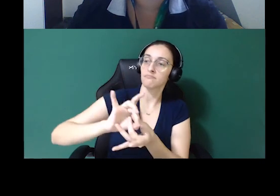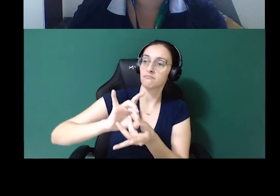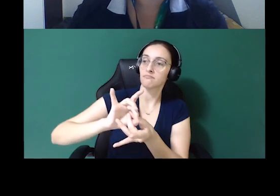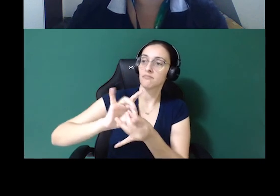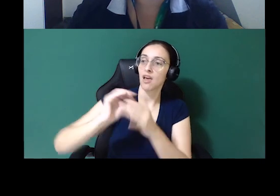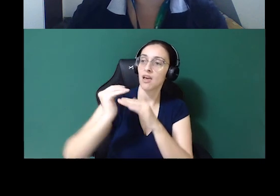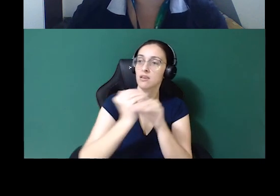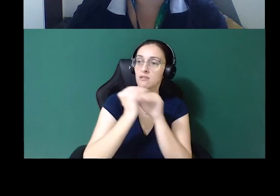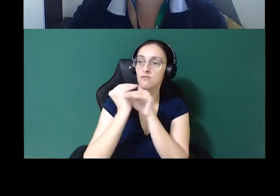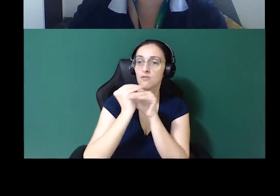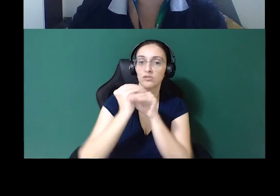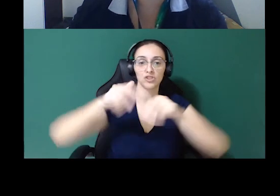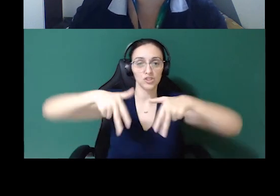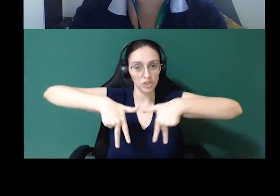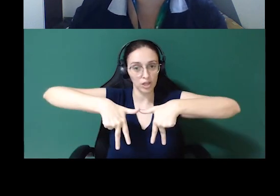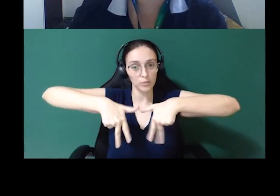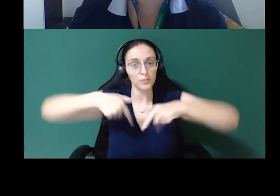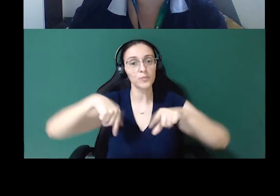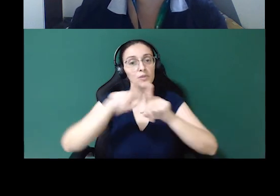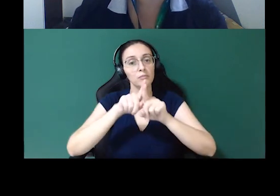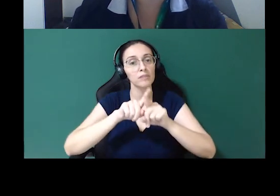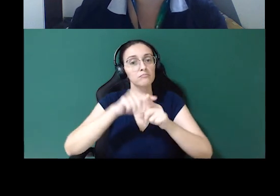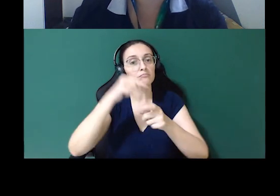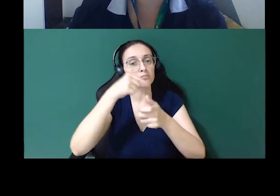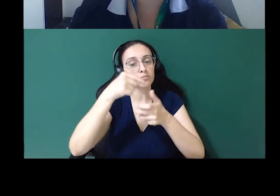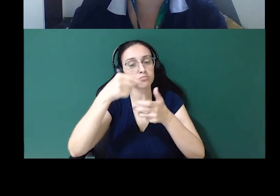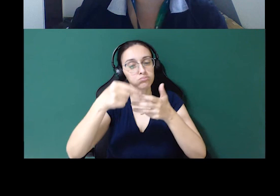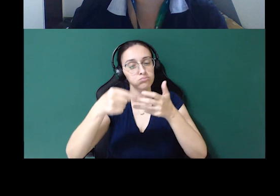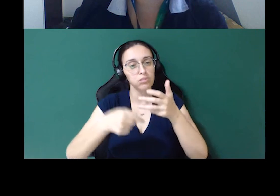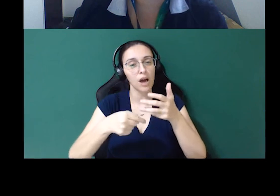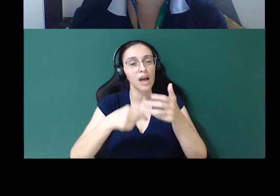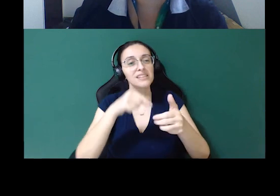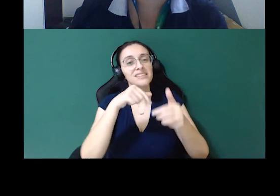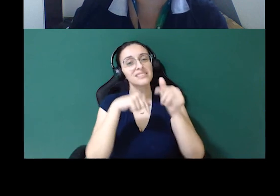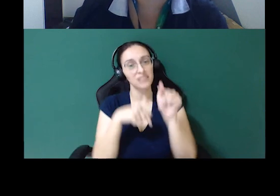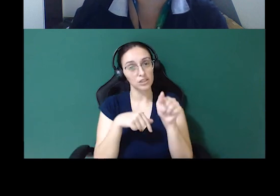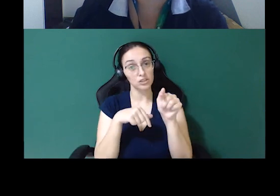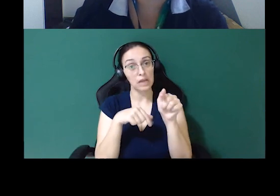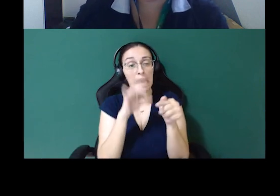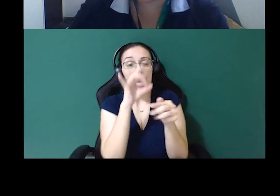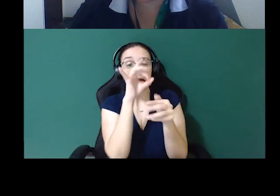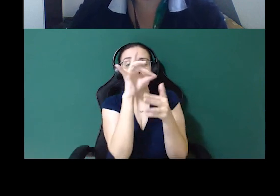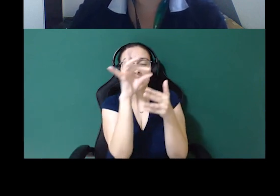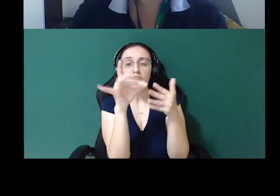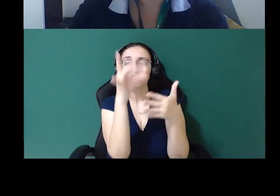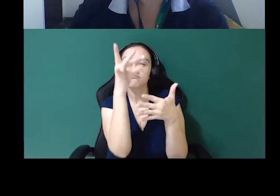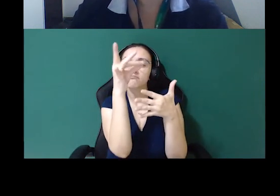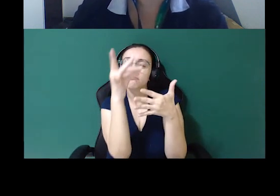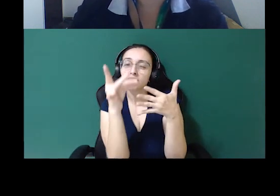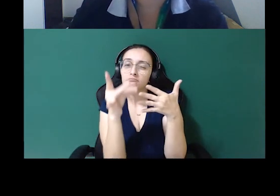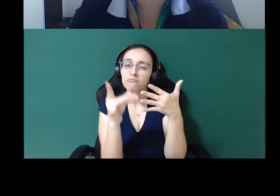gênero, e aqui vem os sete passos, as definições e como aplicar esses princípios.